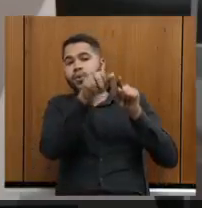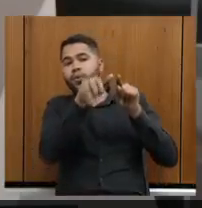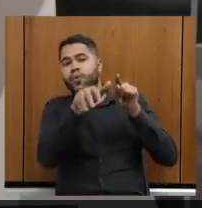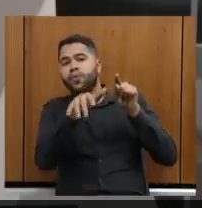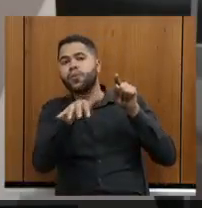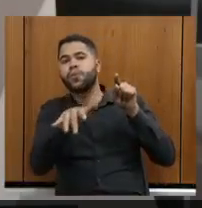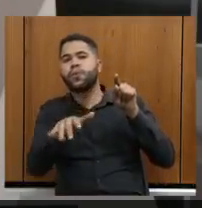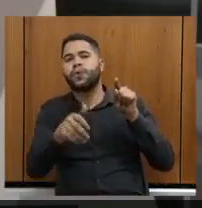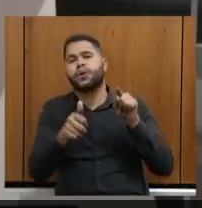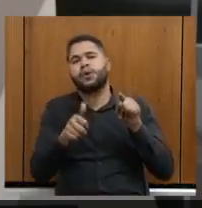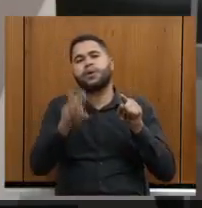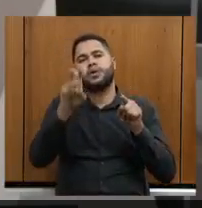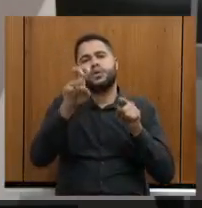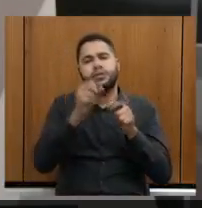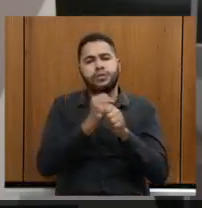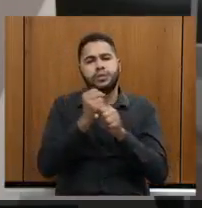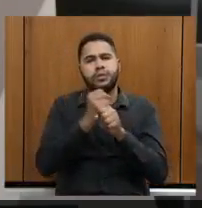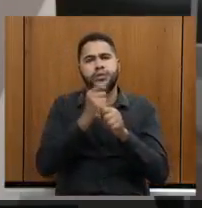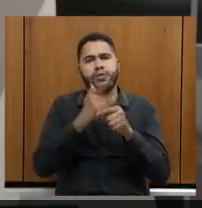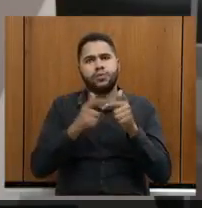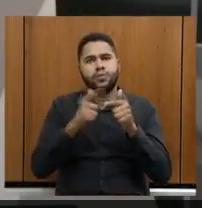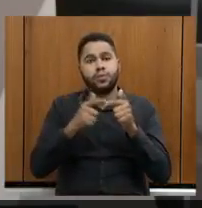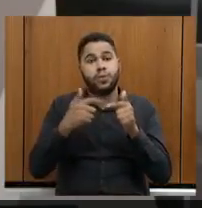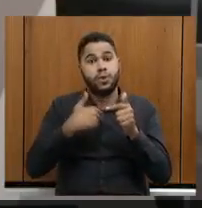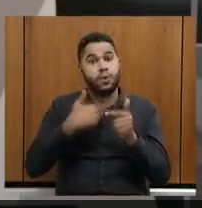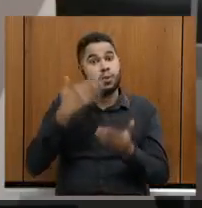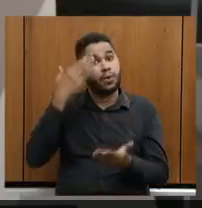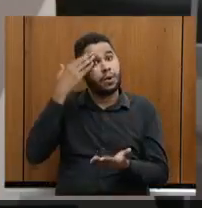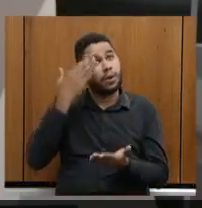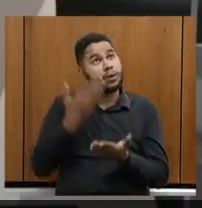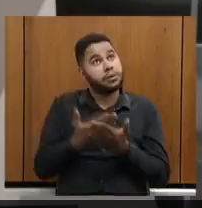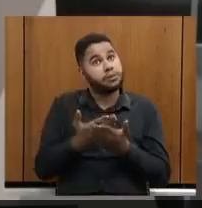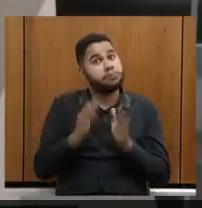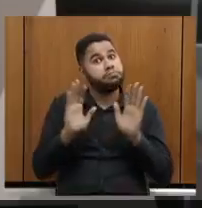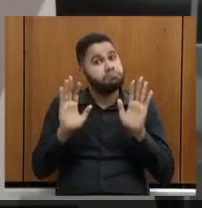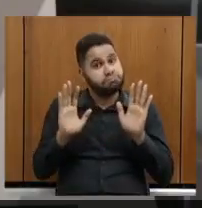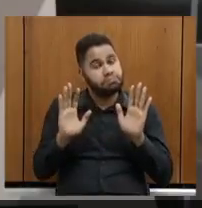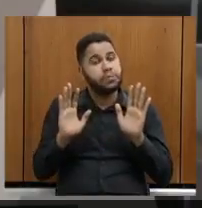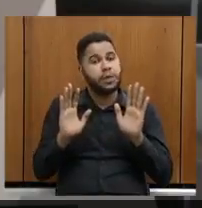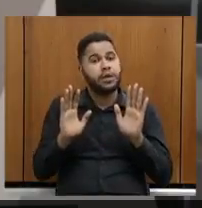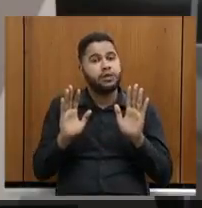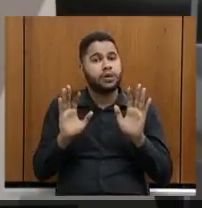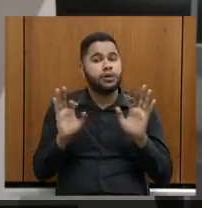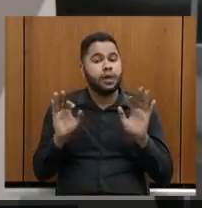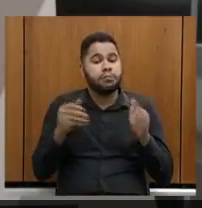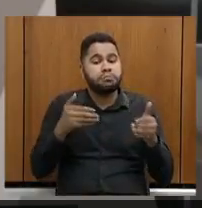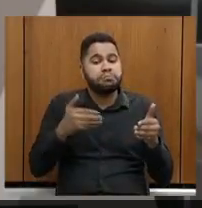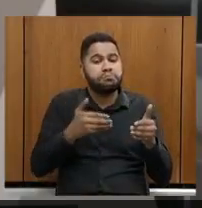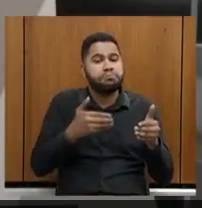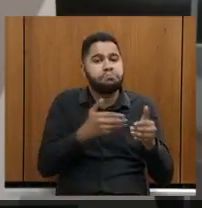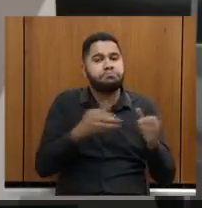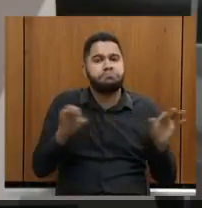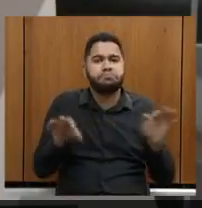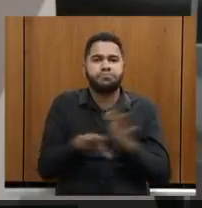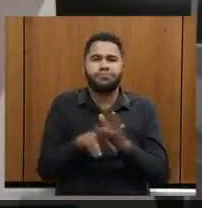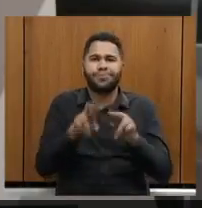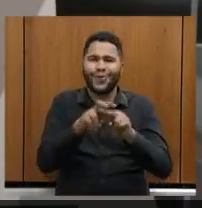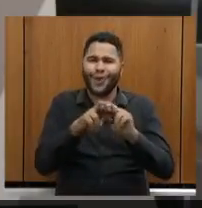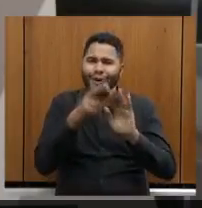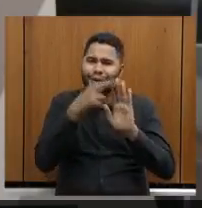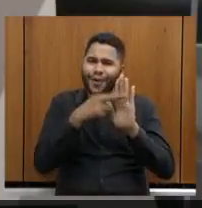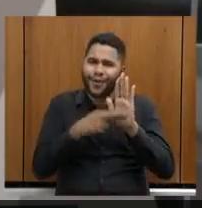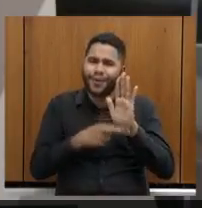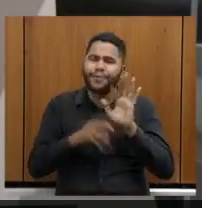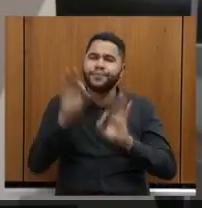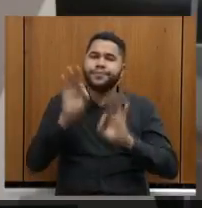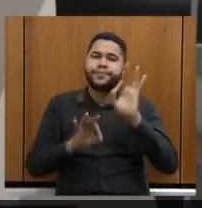15 anos de problemas, eu acredito, tenho fé, que eles estão próximos de acabar devido às normativas feitas. Os